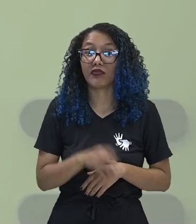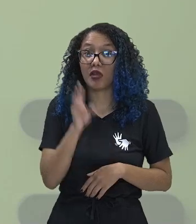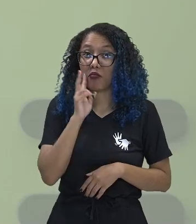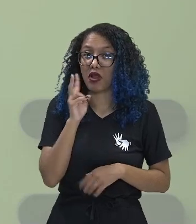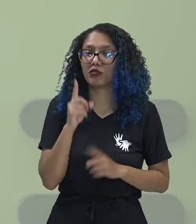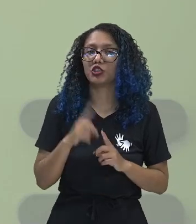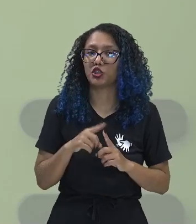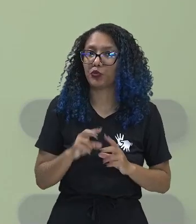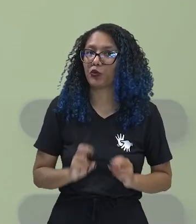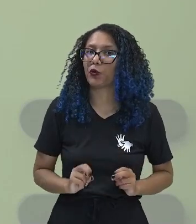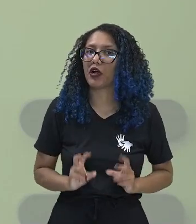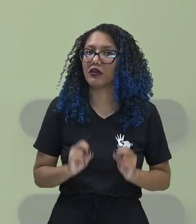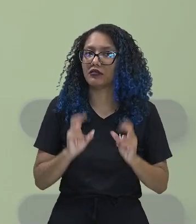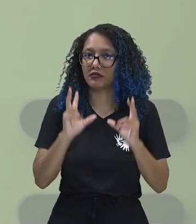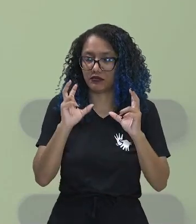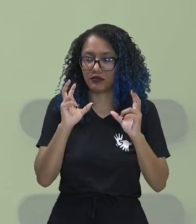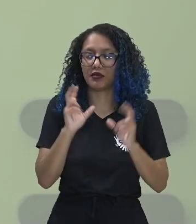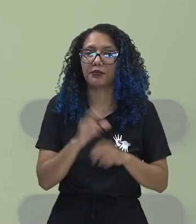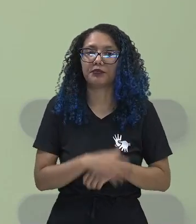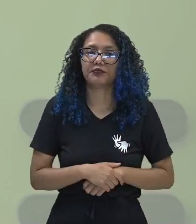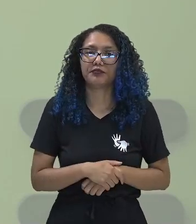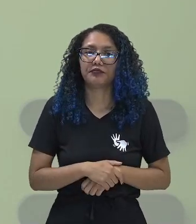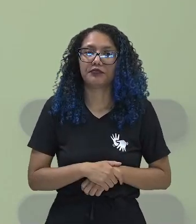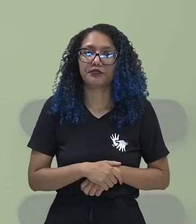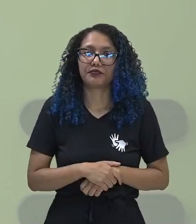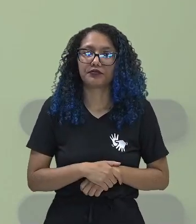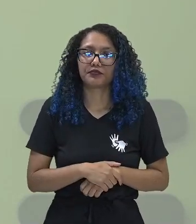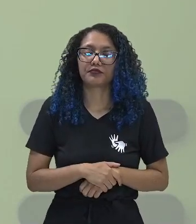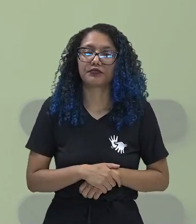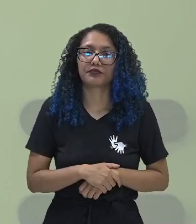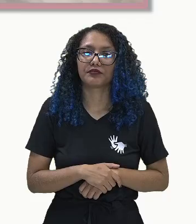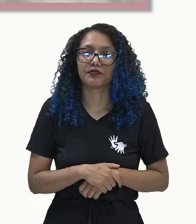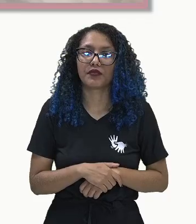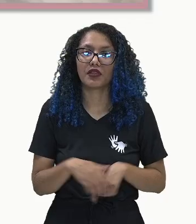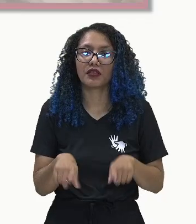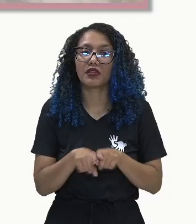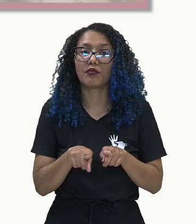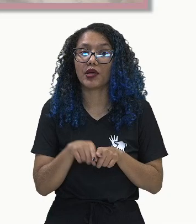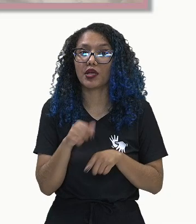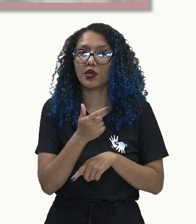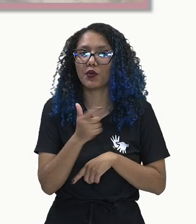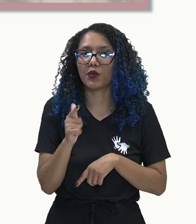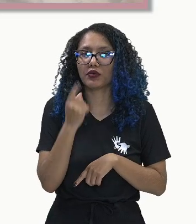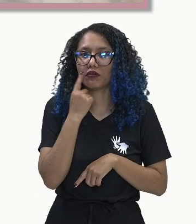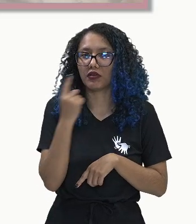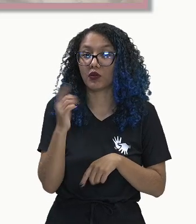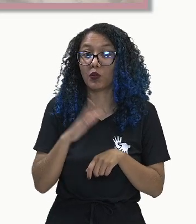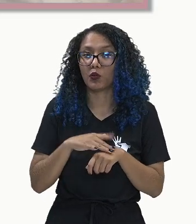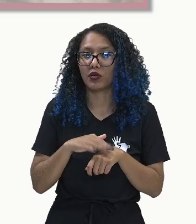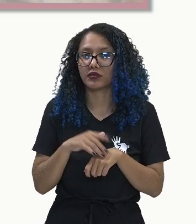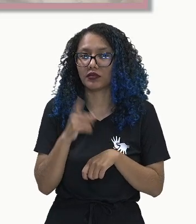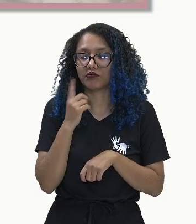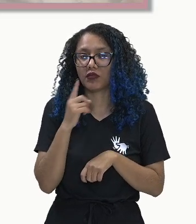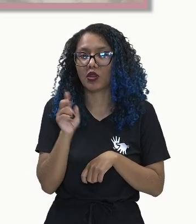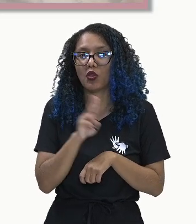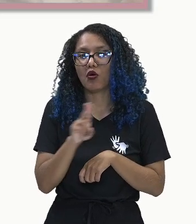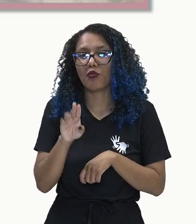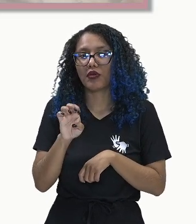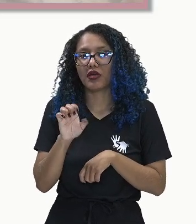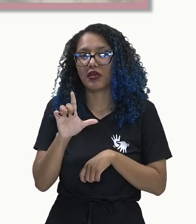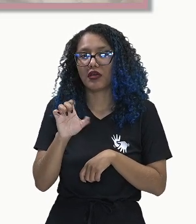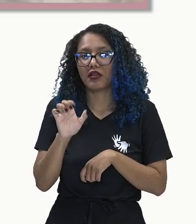vocês. Aí, nesse mesmo esquema, eu trago também uma outra doença, que ela é chamada de